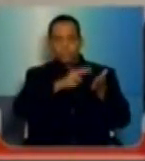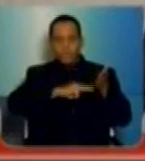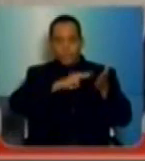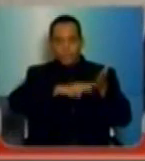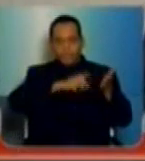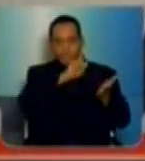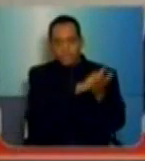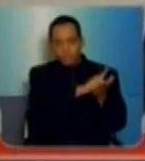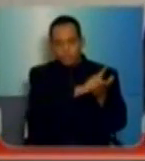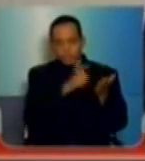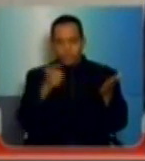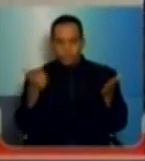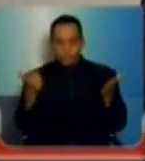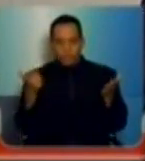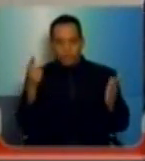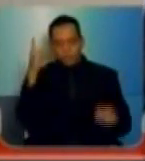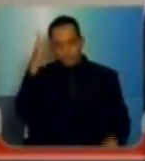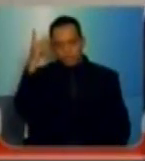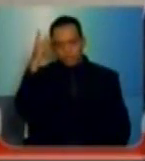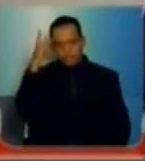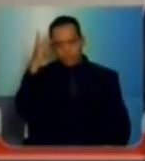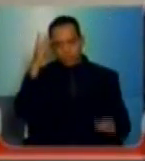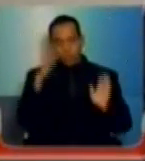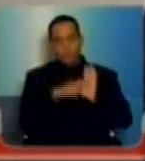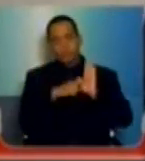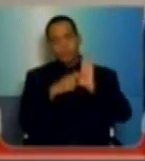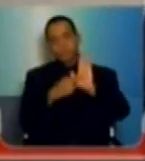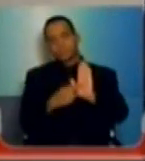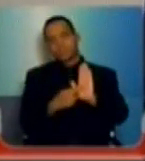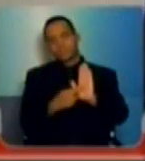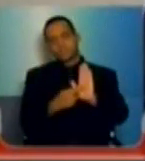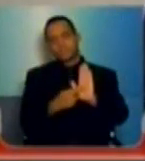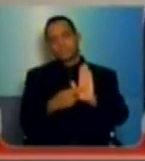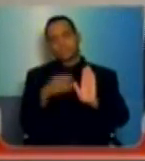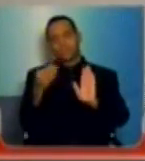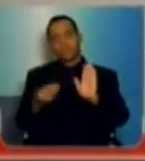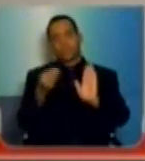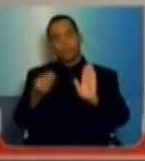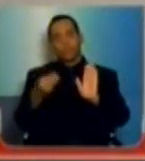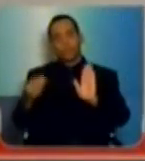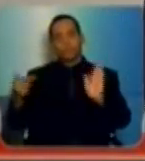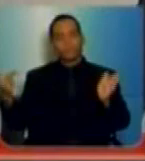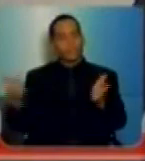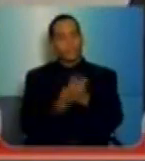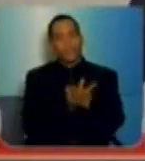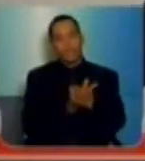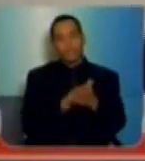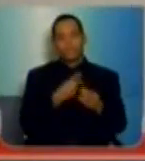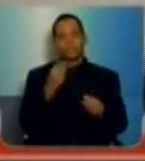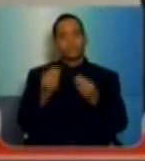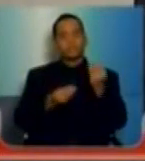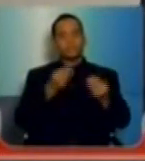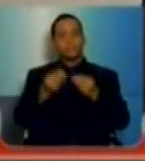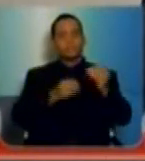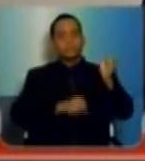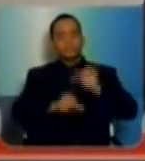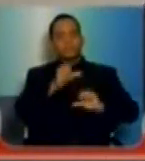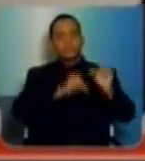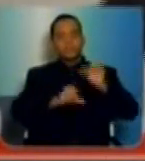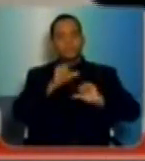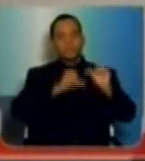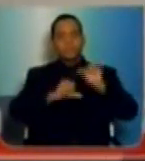enorme no jornal Estado de São Paulo, mostrando essa contradição e mostrando que como essa mudança